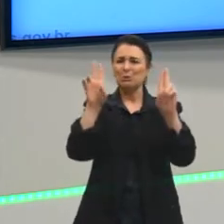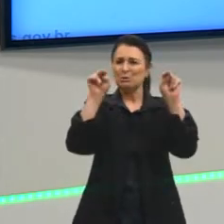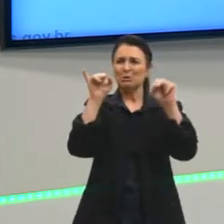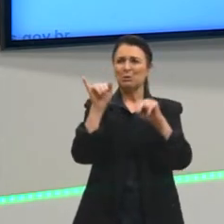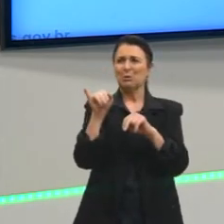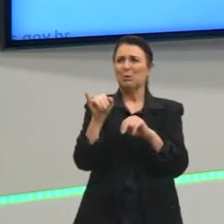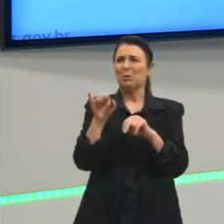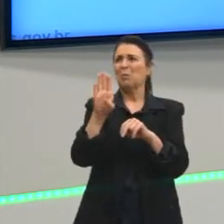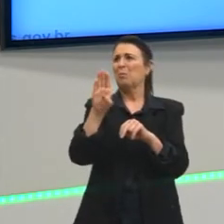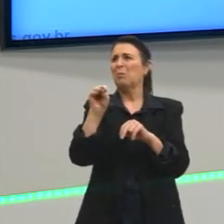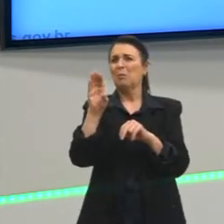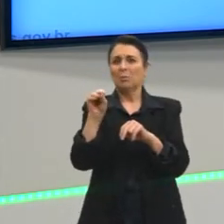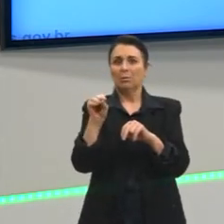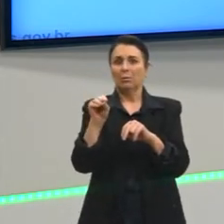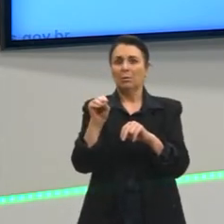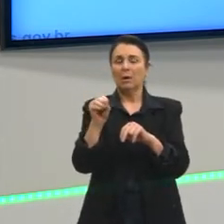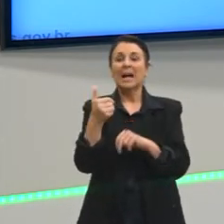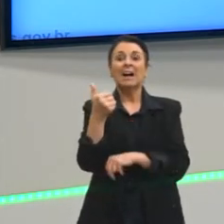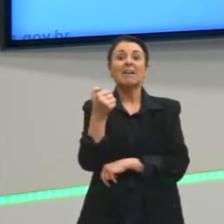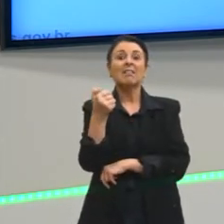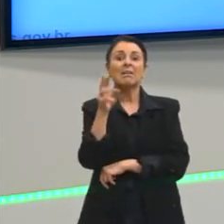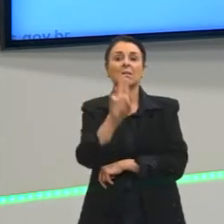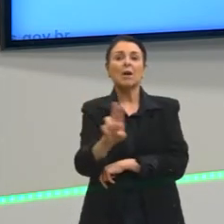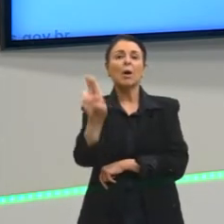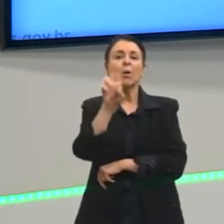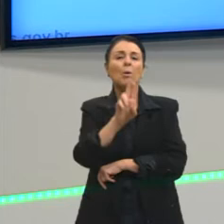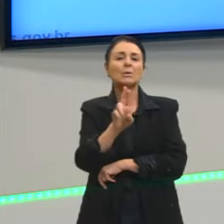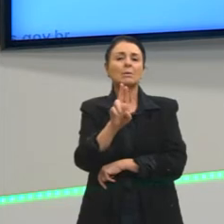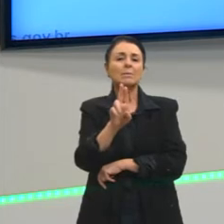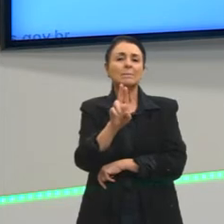caneta que a gente usa no dia do Enem? Muito importante.